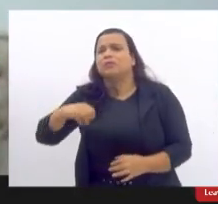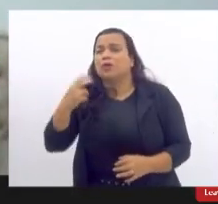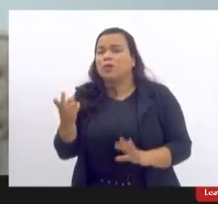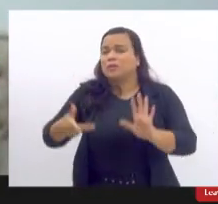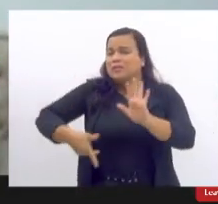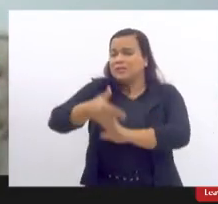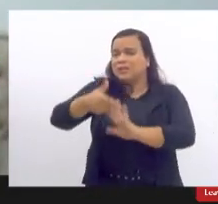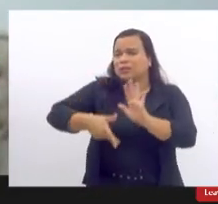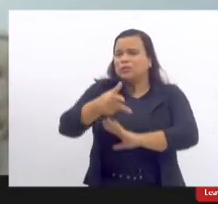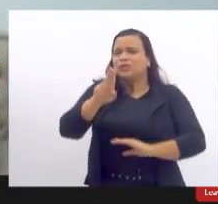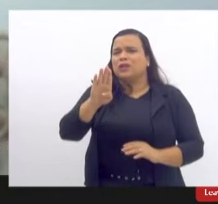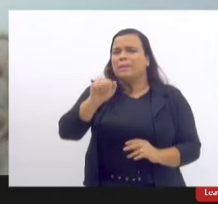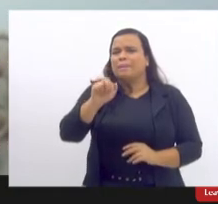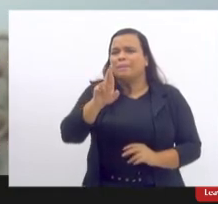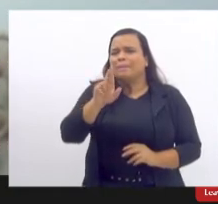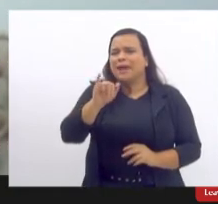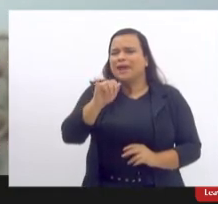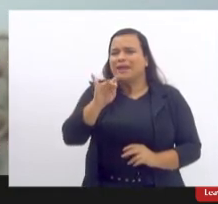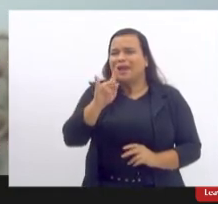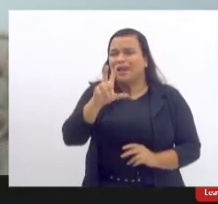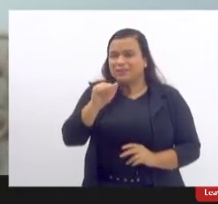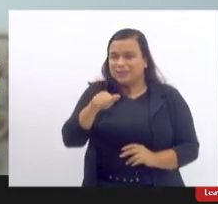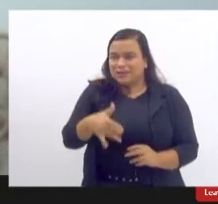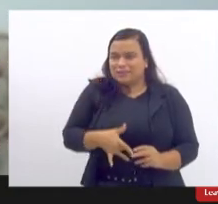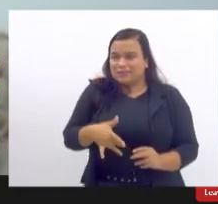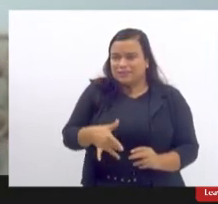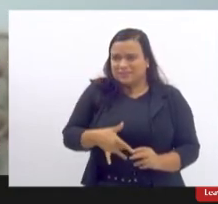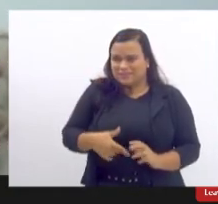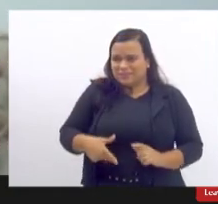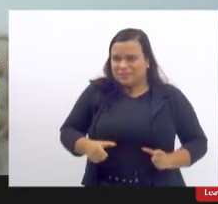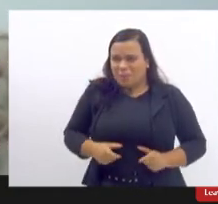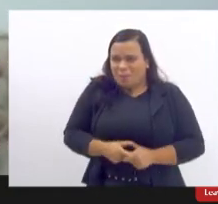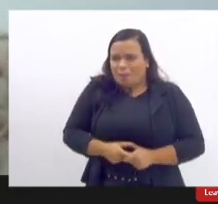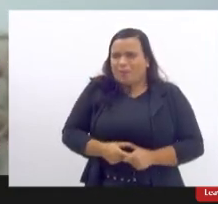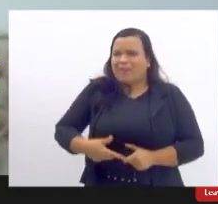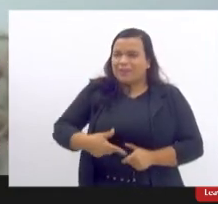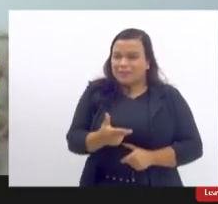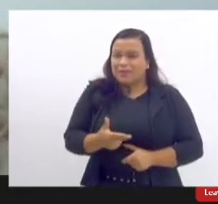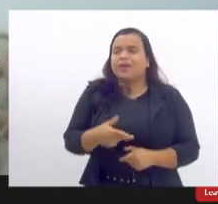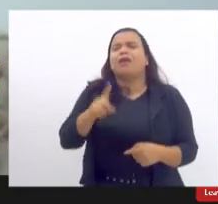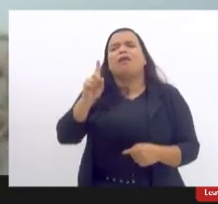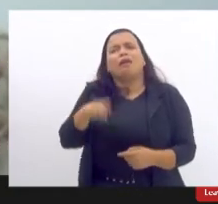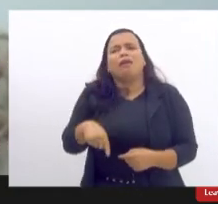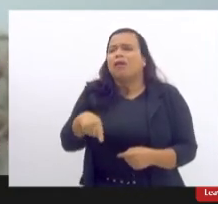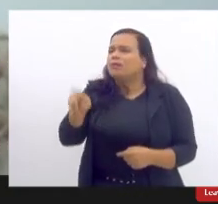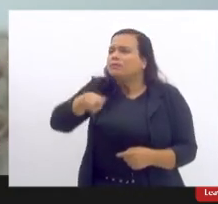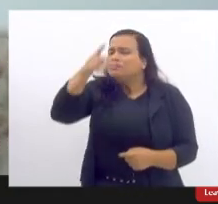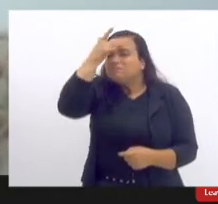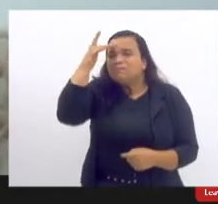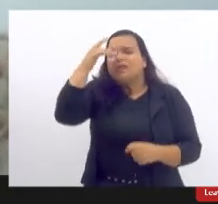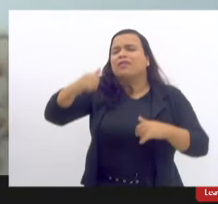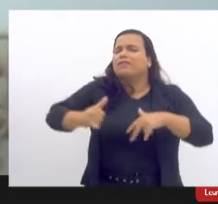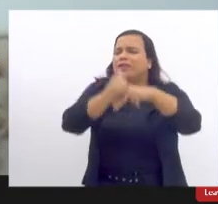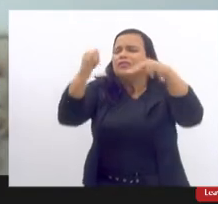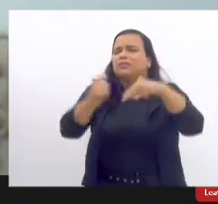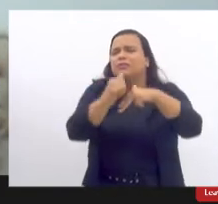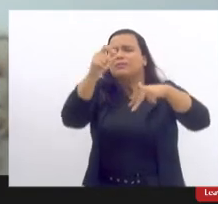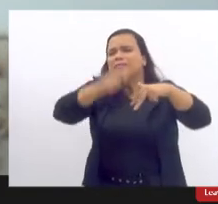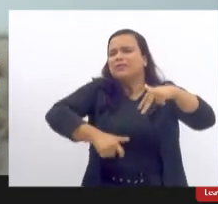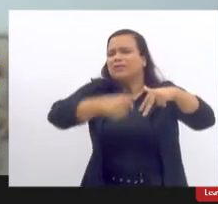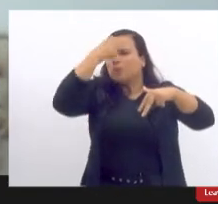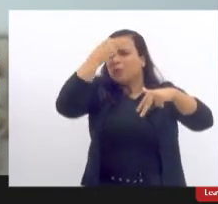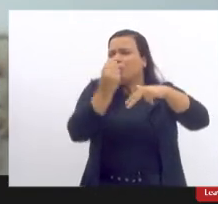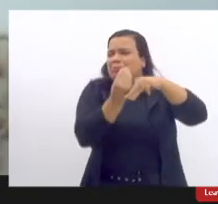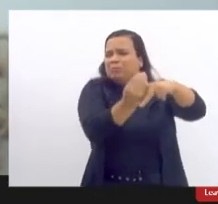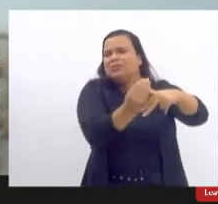todas tem esse denominador comum você criminalizar a vítima e ter uma discussão ideológica que vem na frente de qualquer